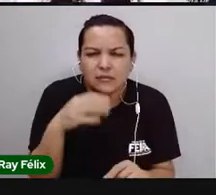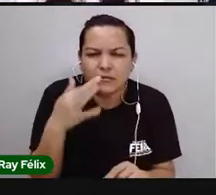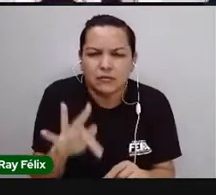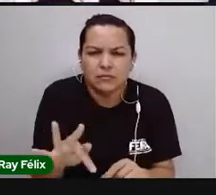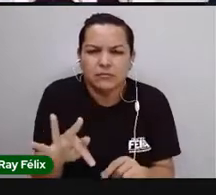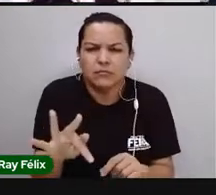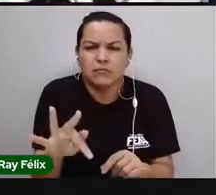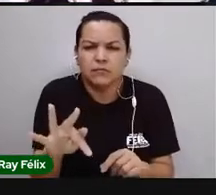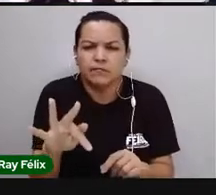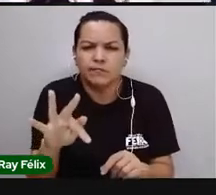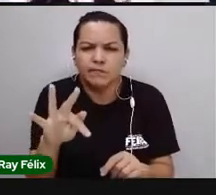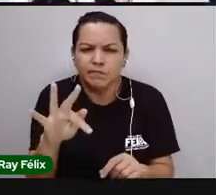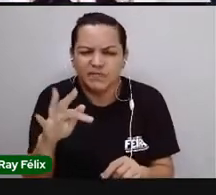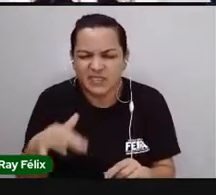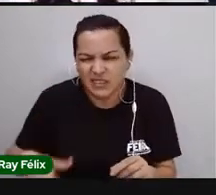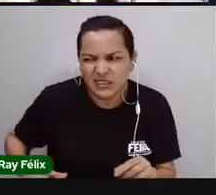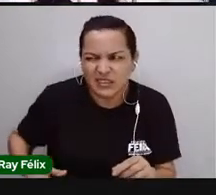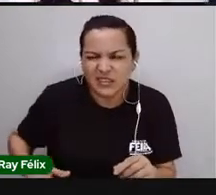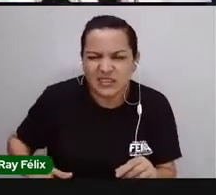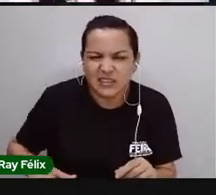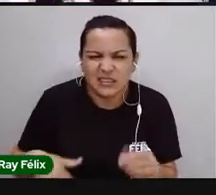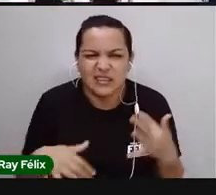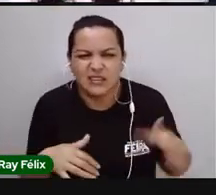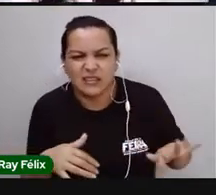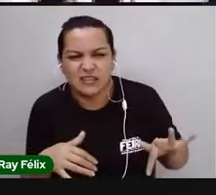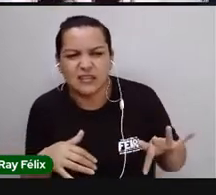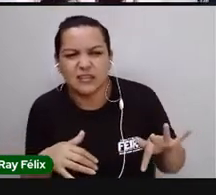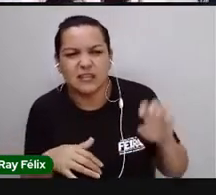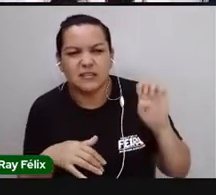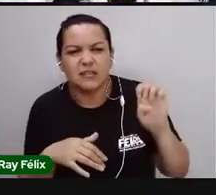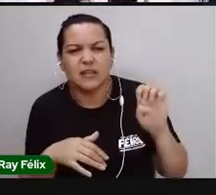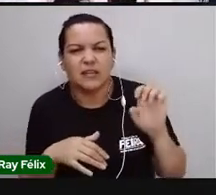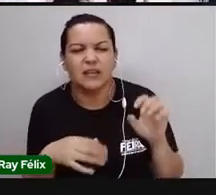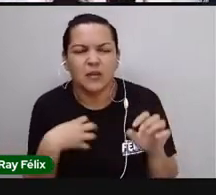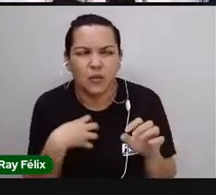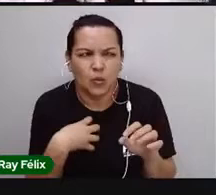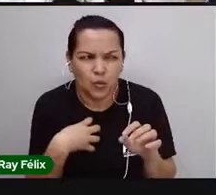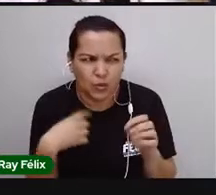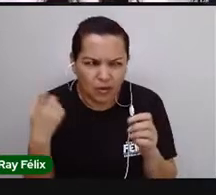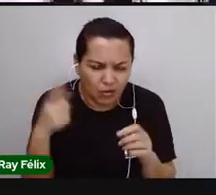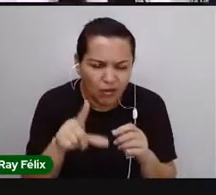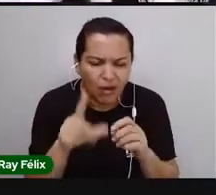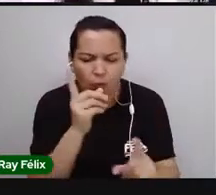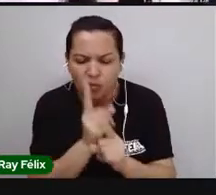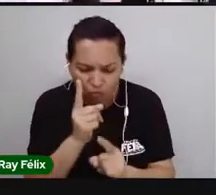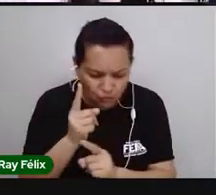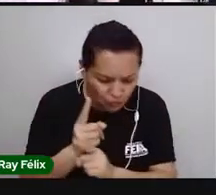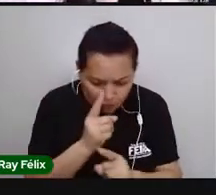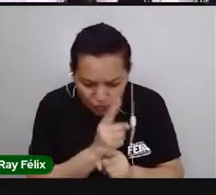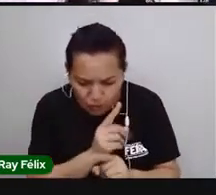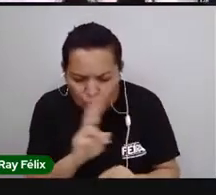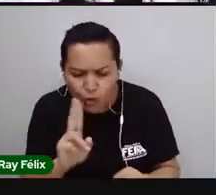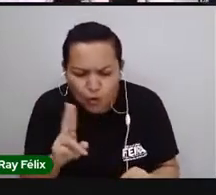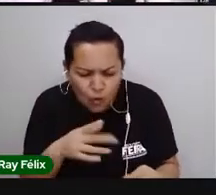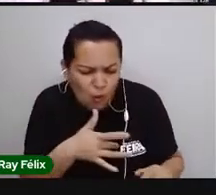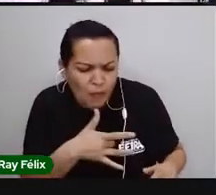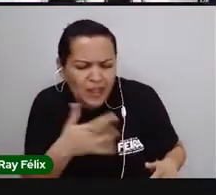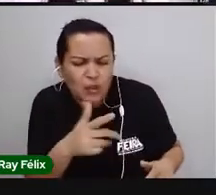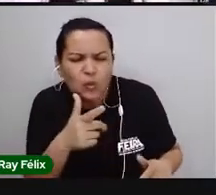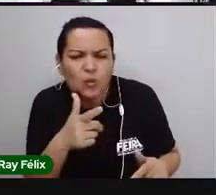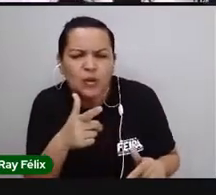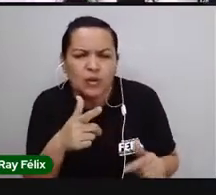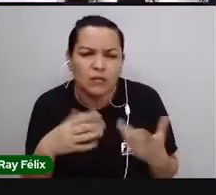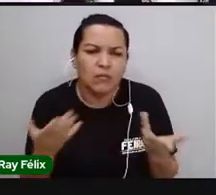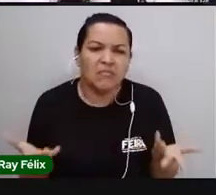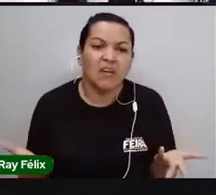aqui, do lado esquerdo do meu corpo? Será que eu vou conseguir identificar que órgão é que pode estar